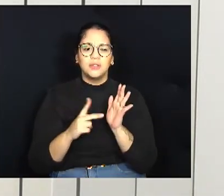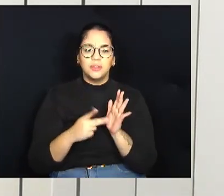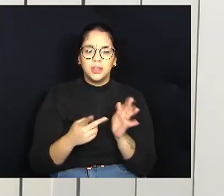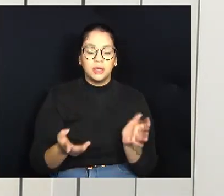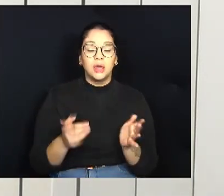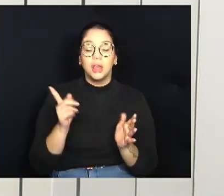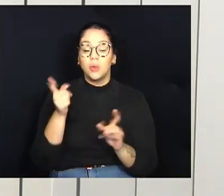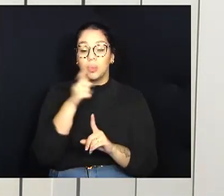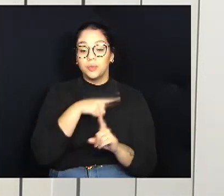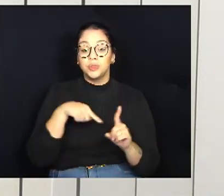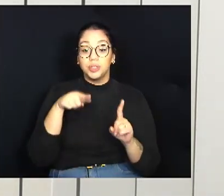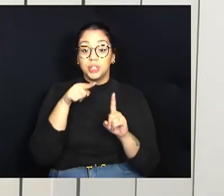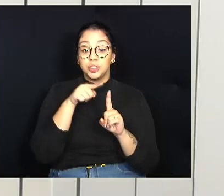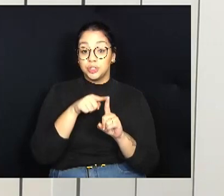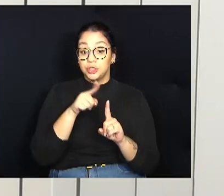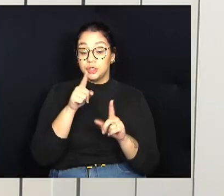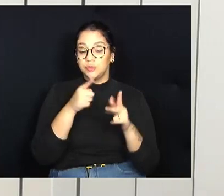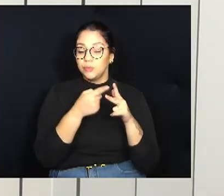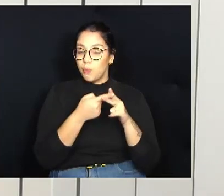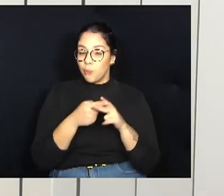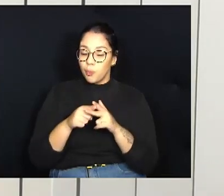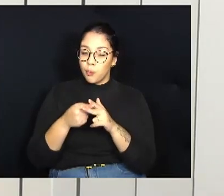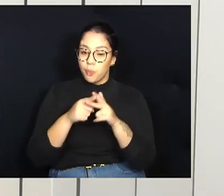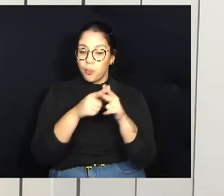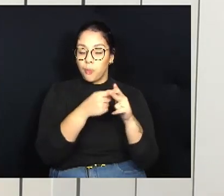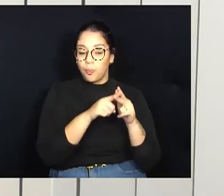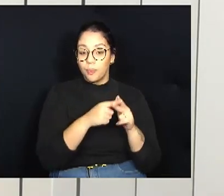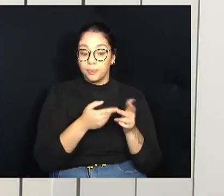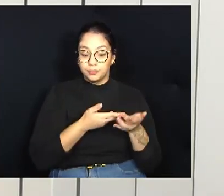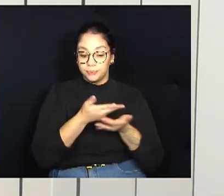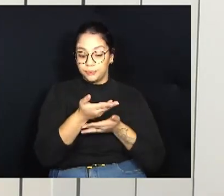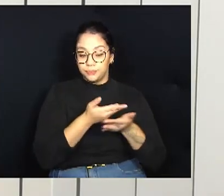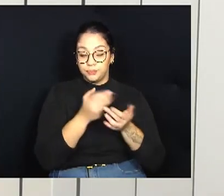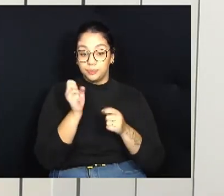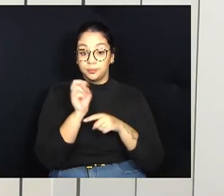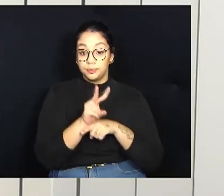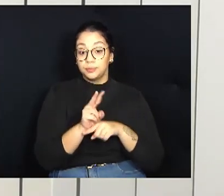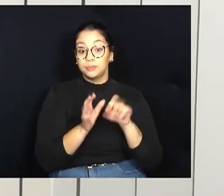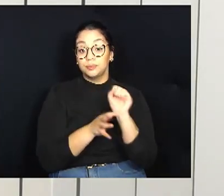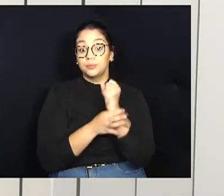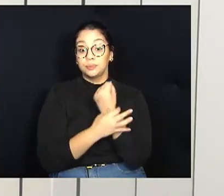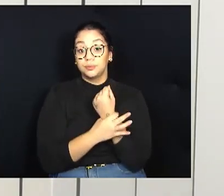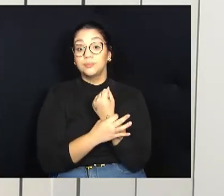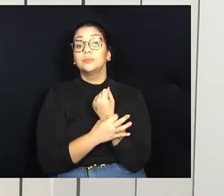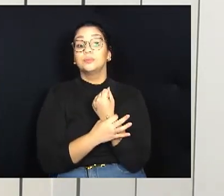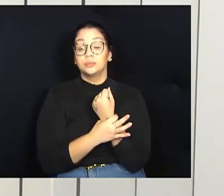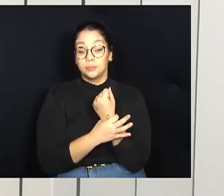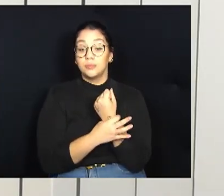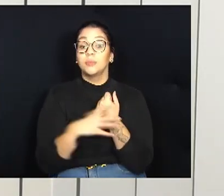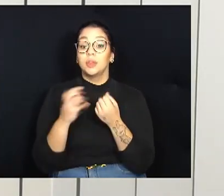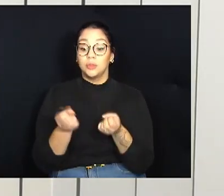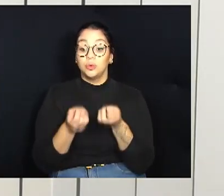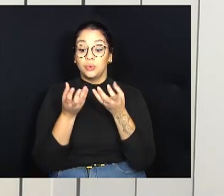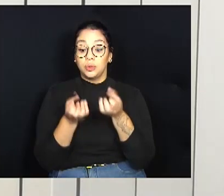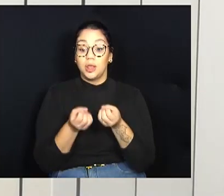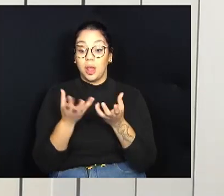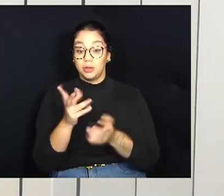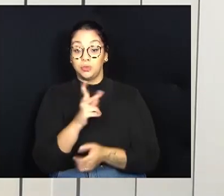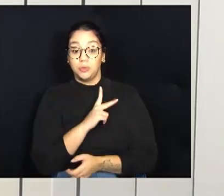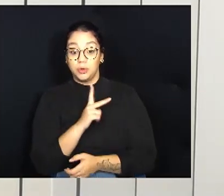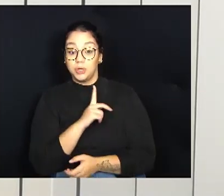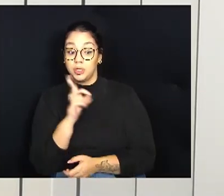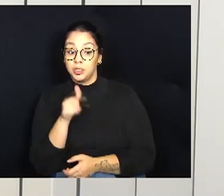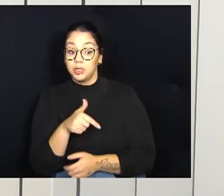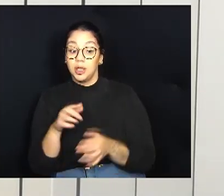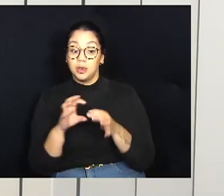como objetivo regulamentar o tratamento dos dados pessoais visando proteger os direitos fundamentais